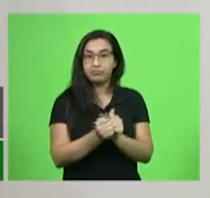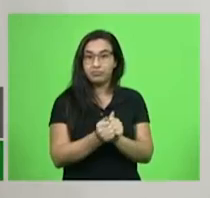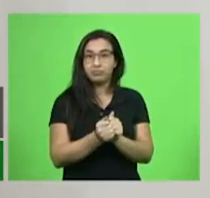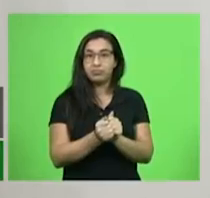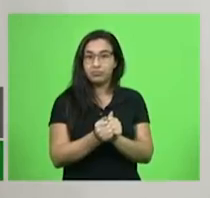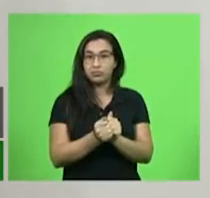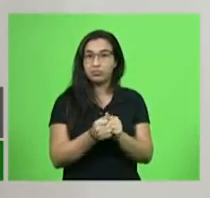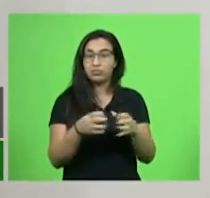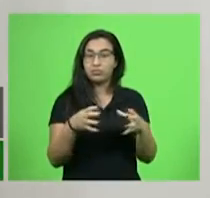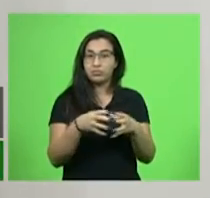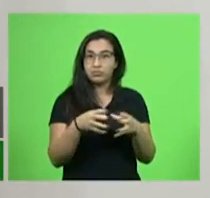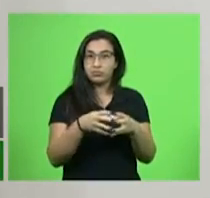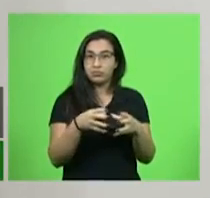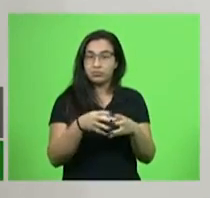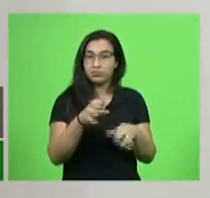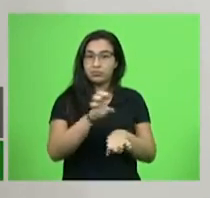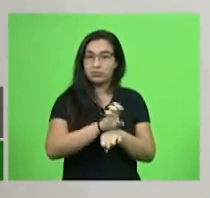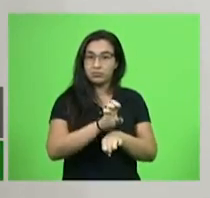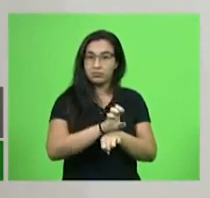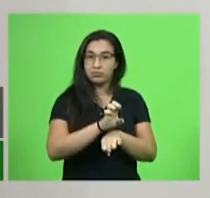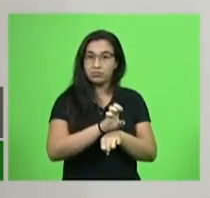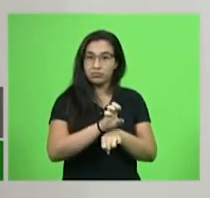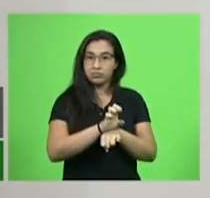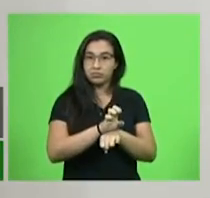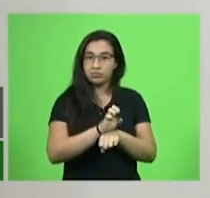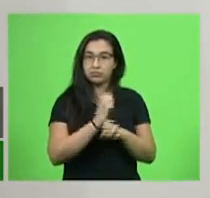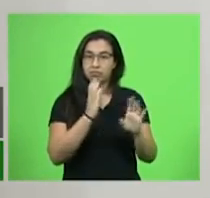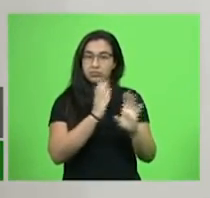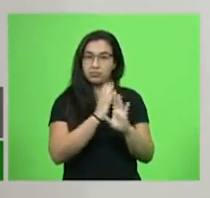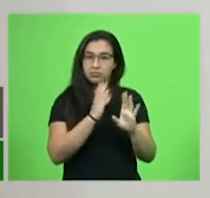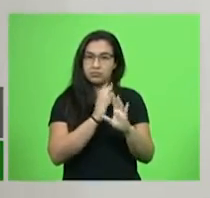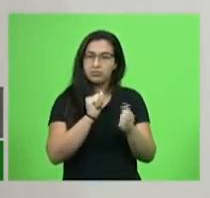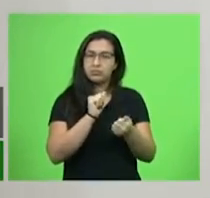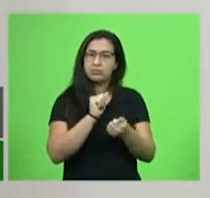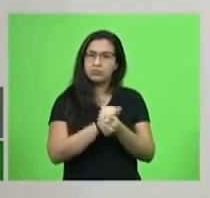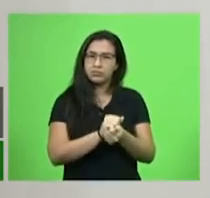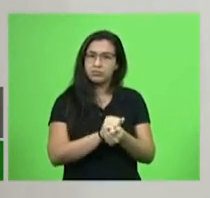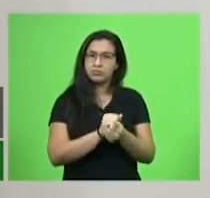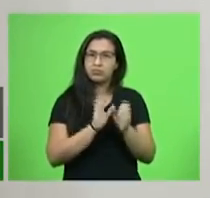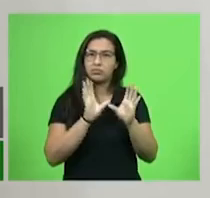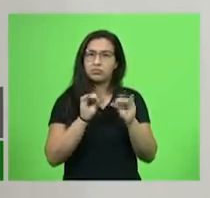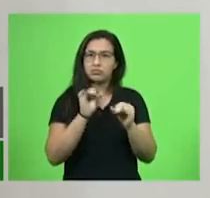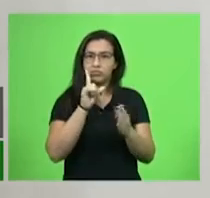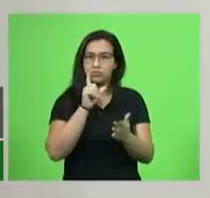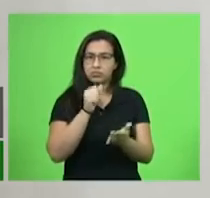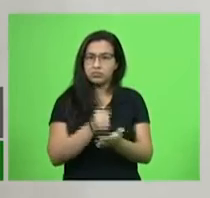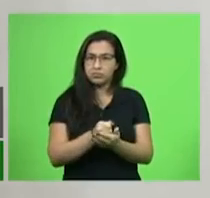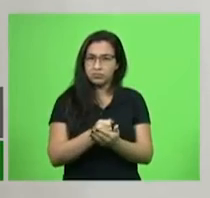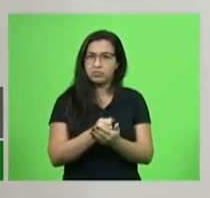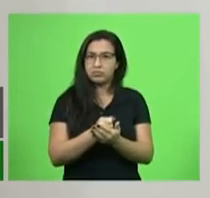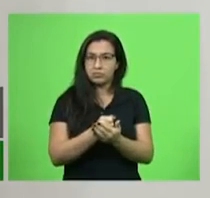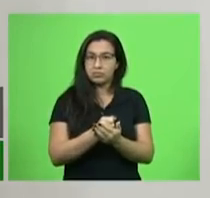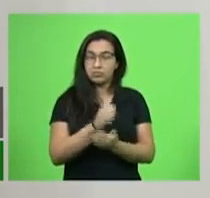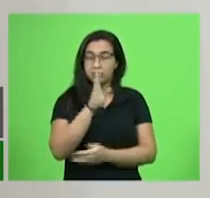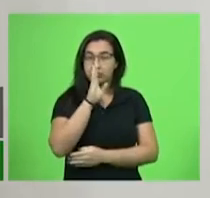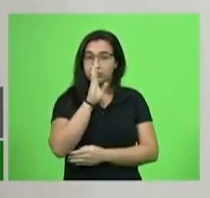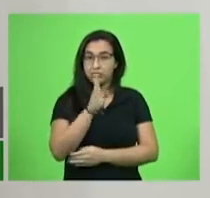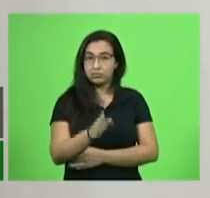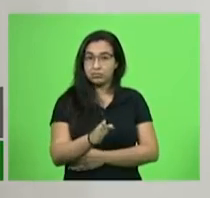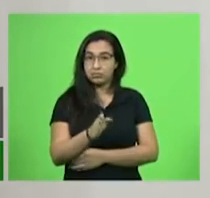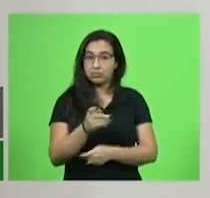estadual para analisar, acompanhar e tomar todas essas medidas no sentido de ter o